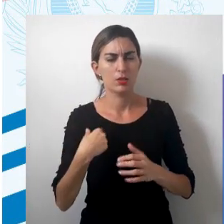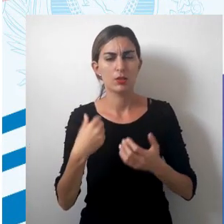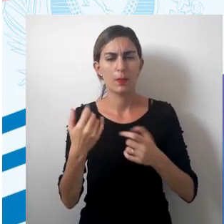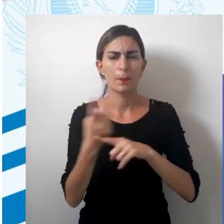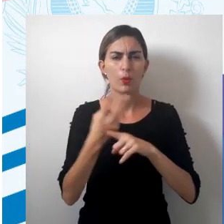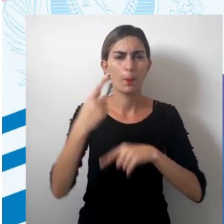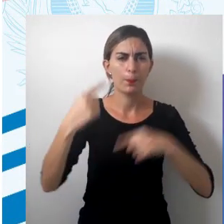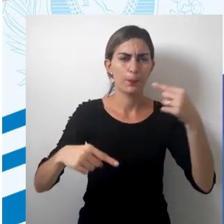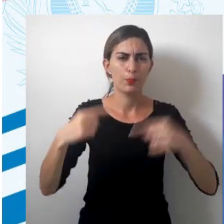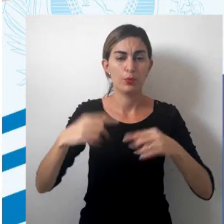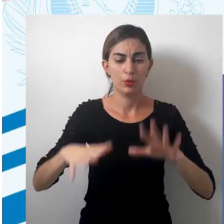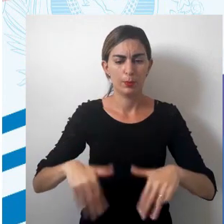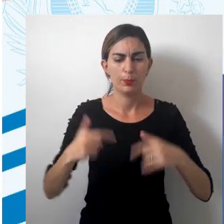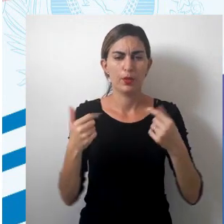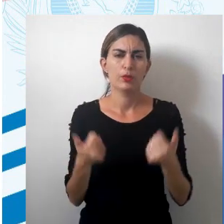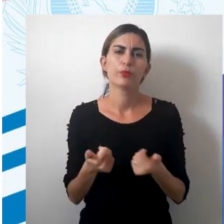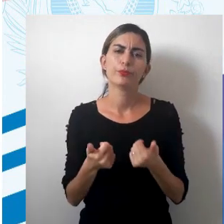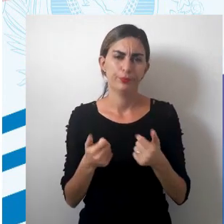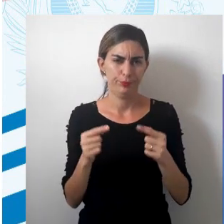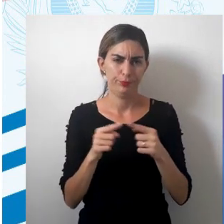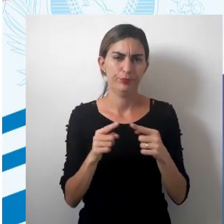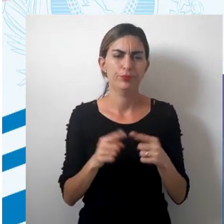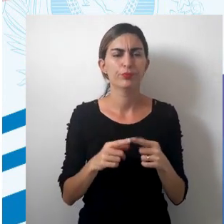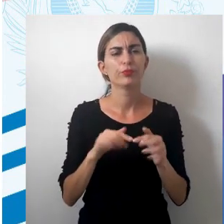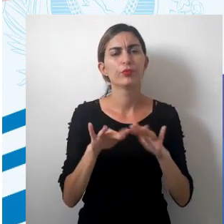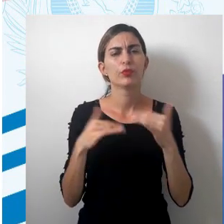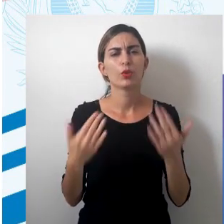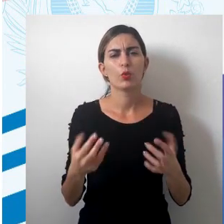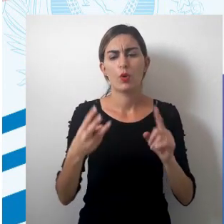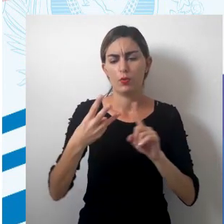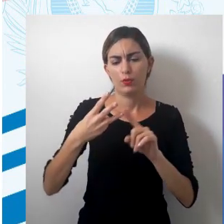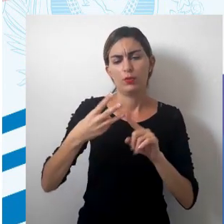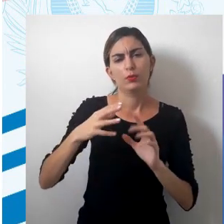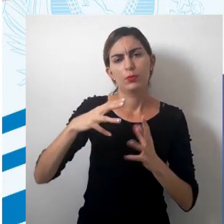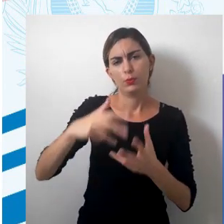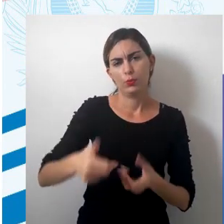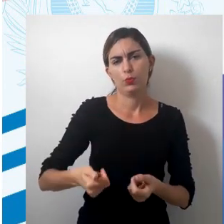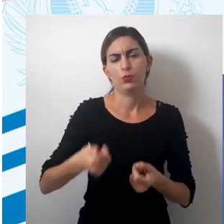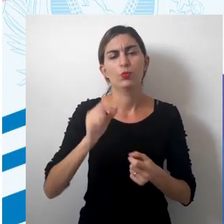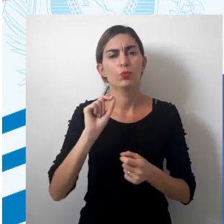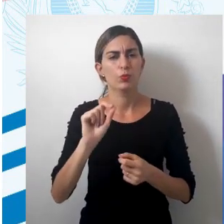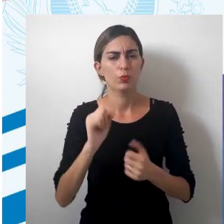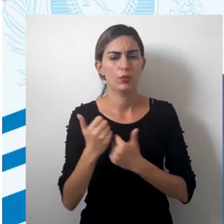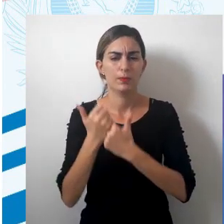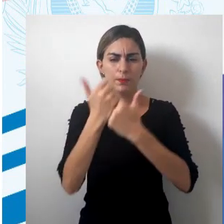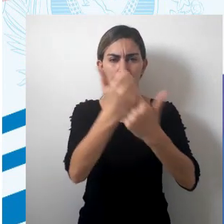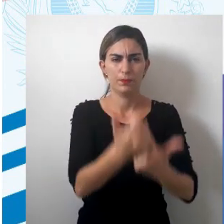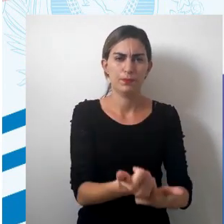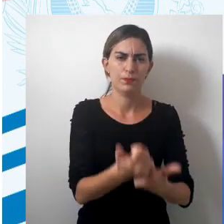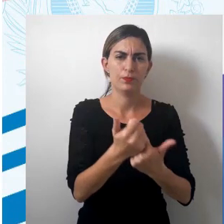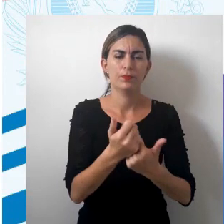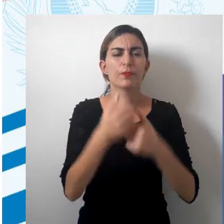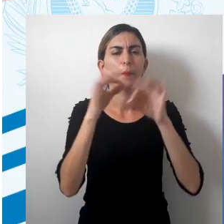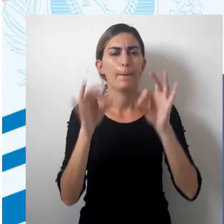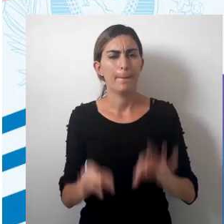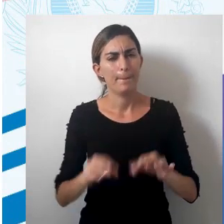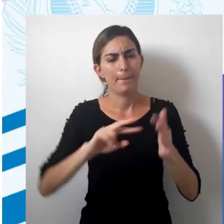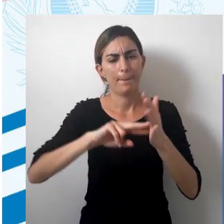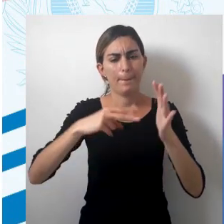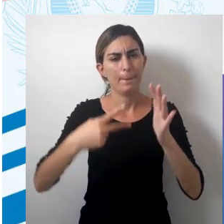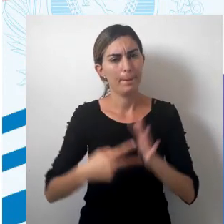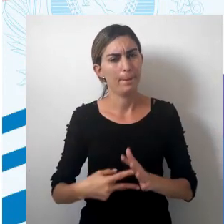projeção politicamente mais adequada, na qual o terceiro mundo fosse também representado com uma certa